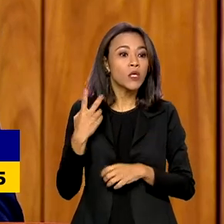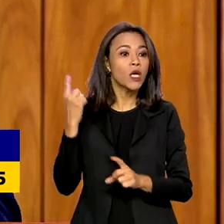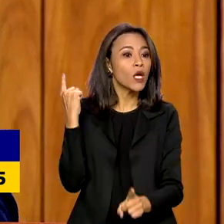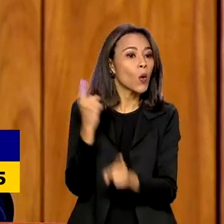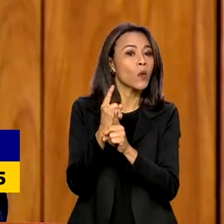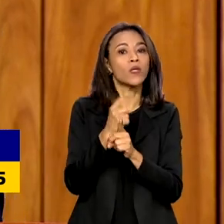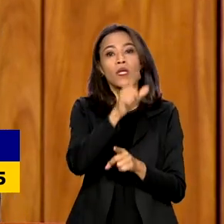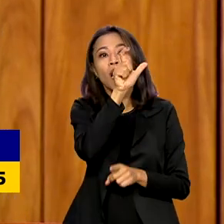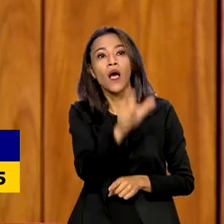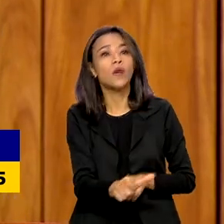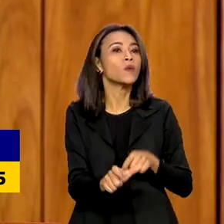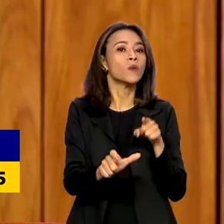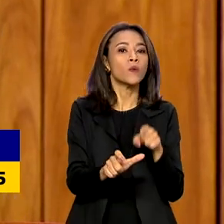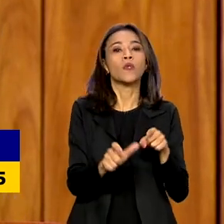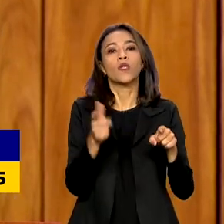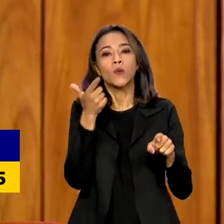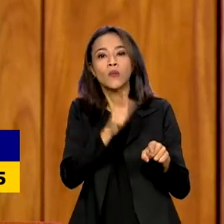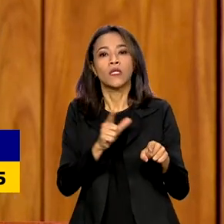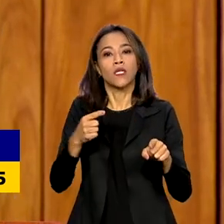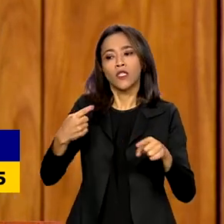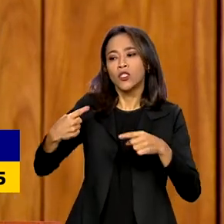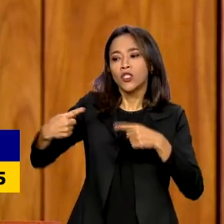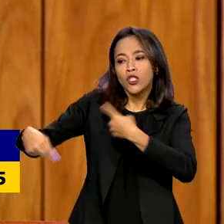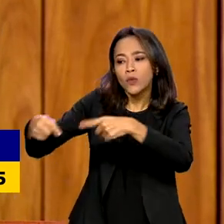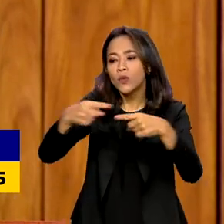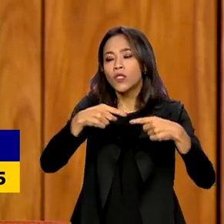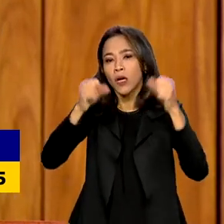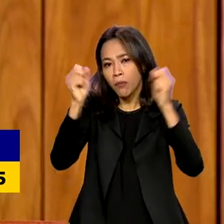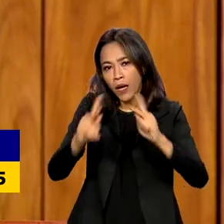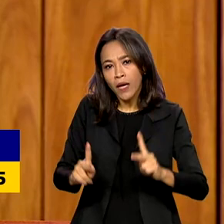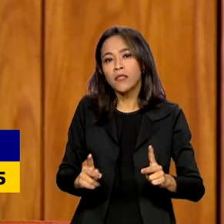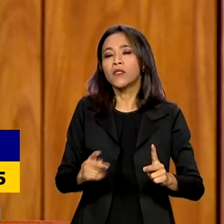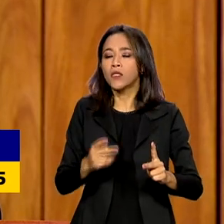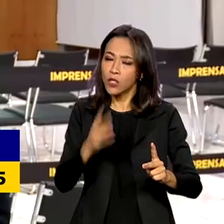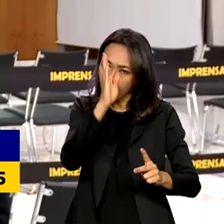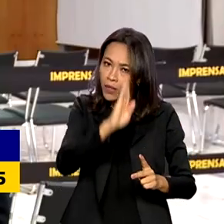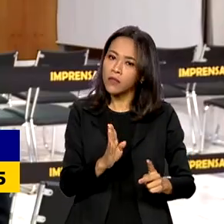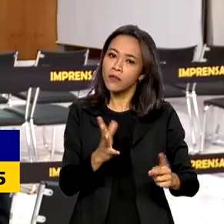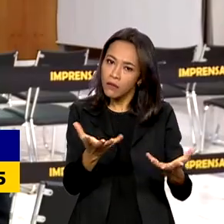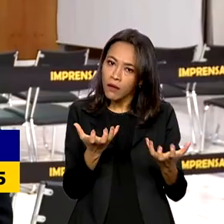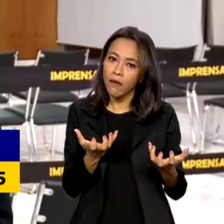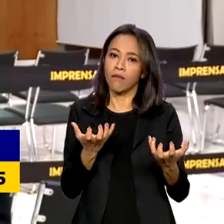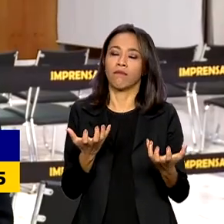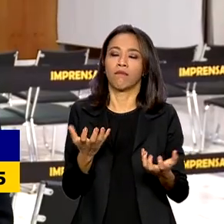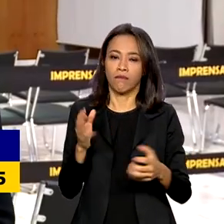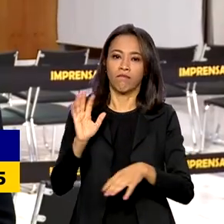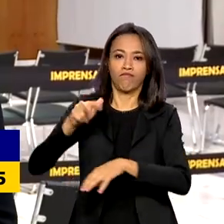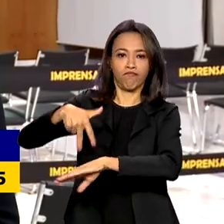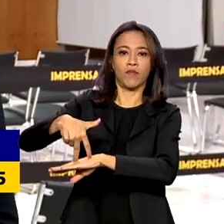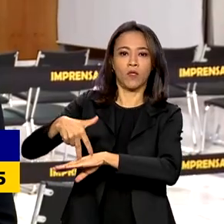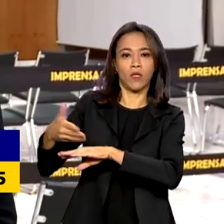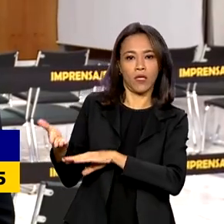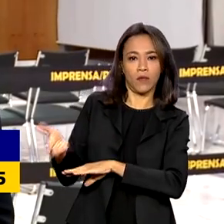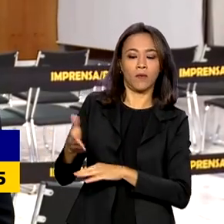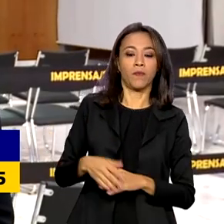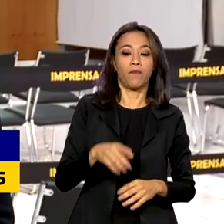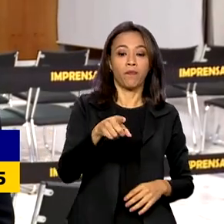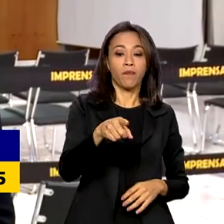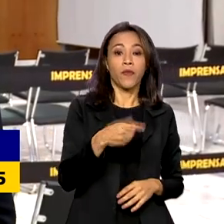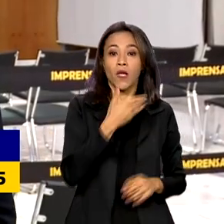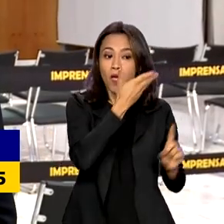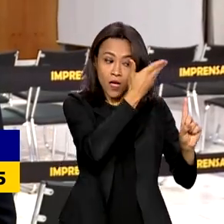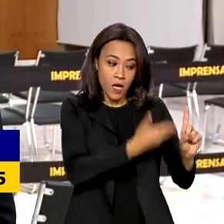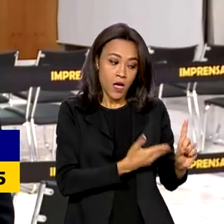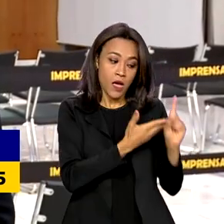discutir a paz. E o Brasil está disposto a fazer isso. Mark Rutte chegou ao Brasil na última segunda